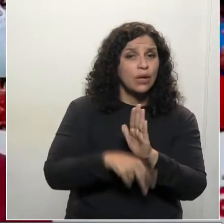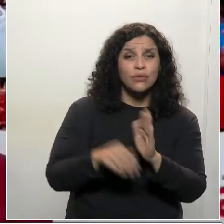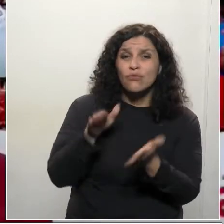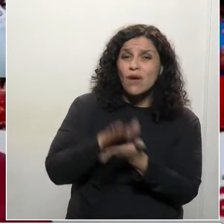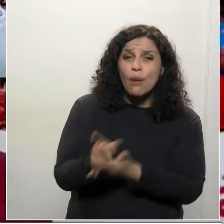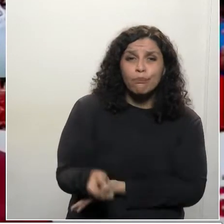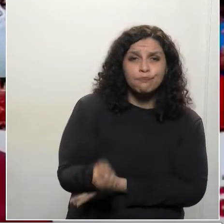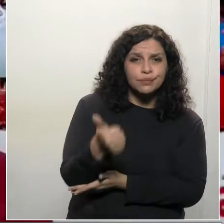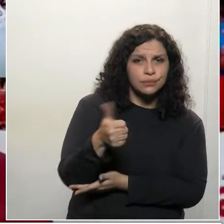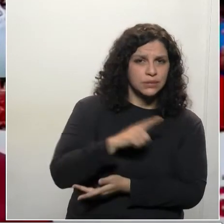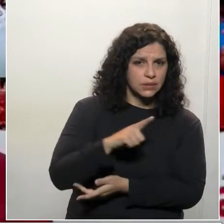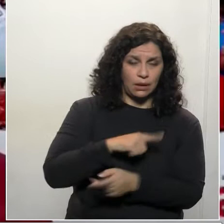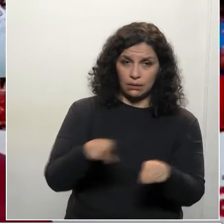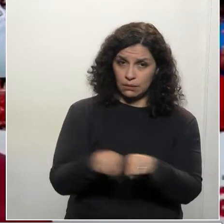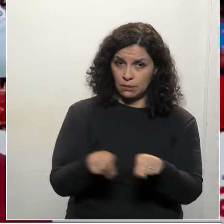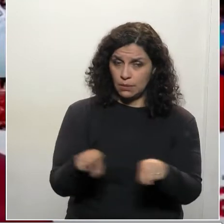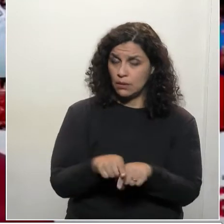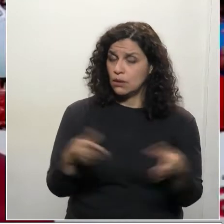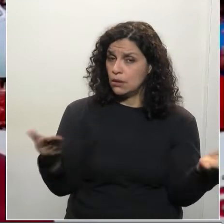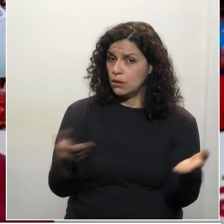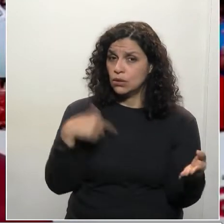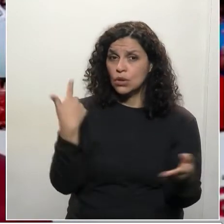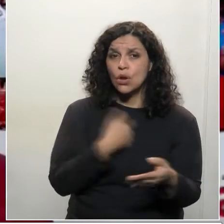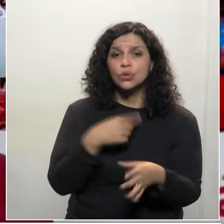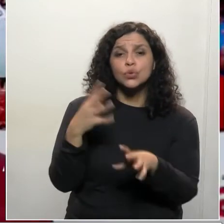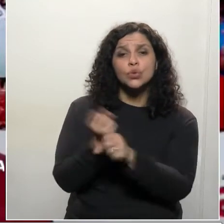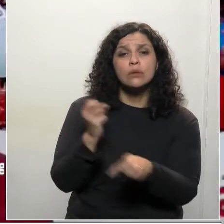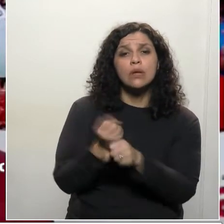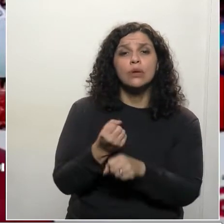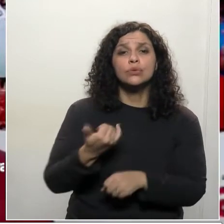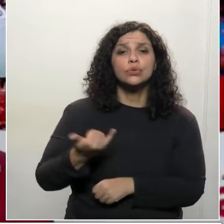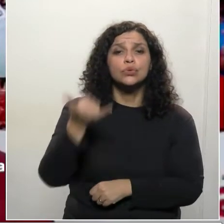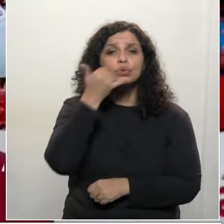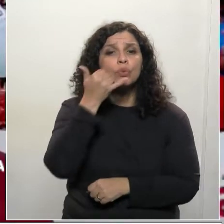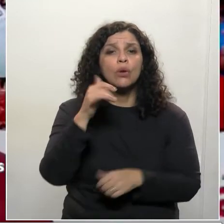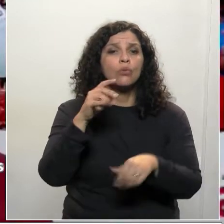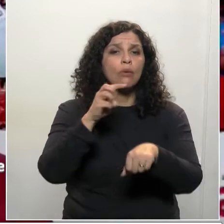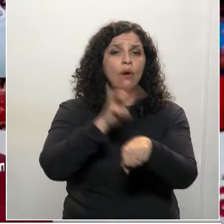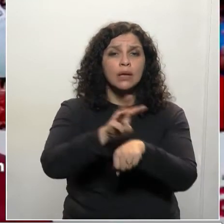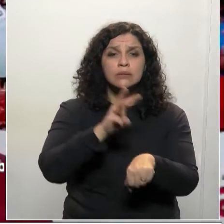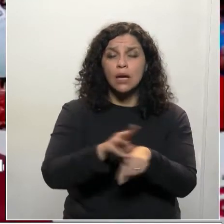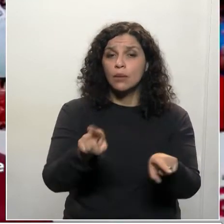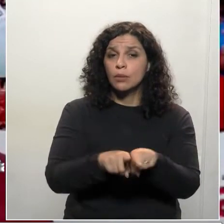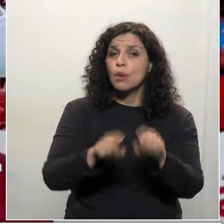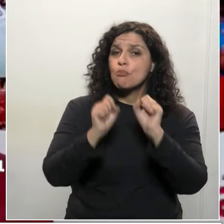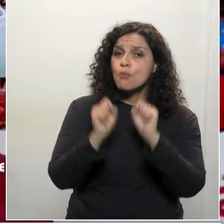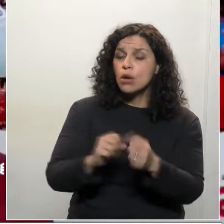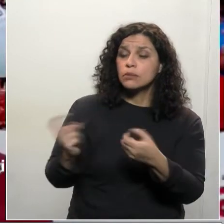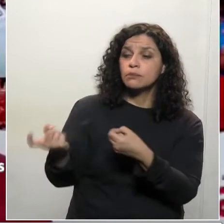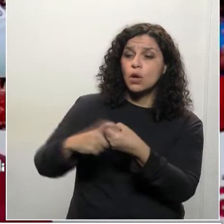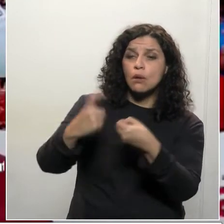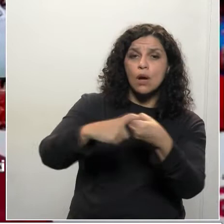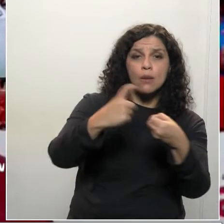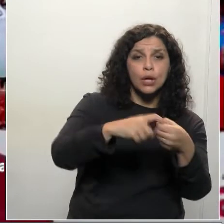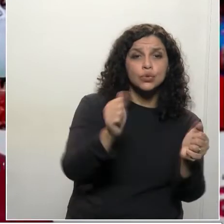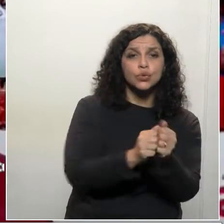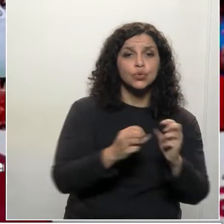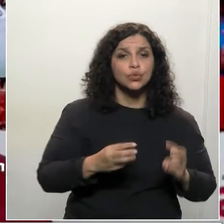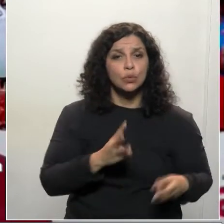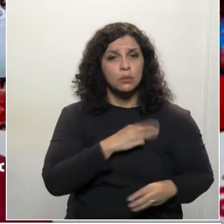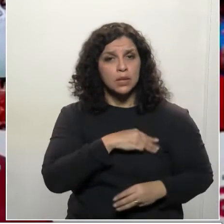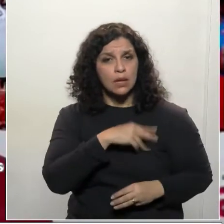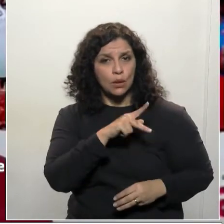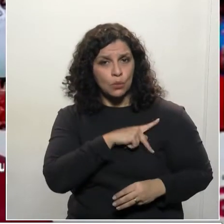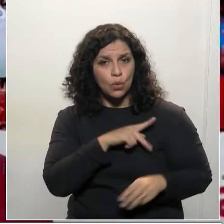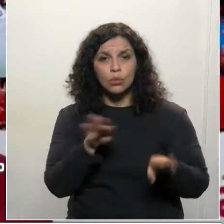baixíssimo, é só a questão do número do WhatsApp. Nós sabemos que pode ser feita parceria junto com o Ministério